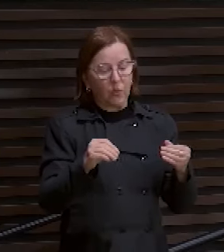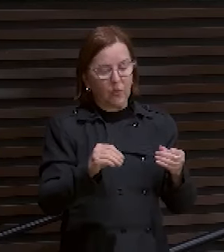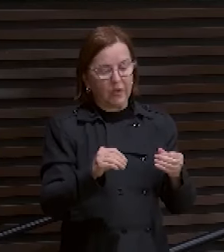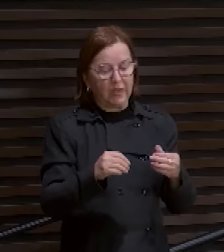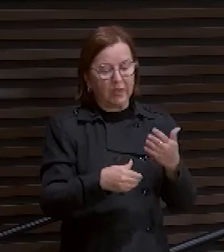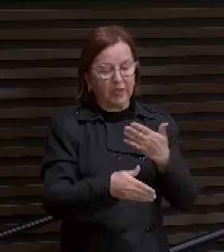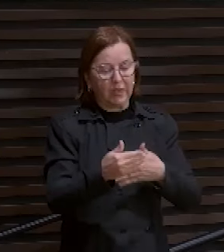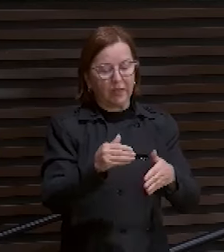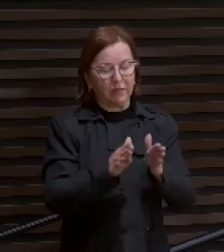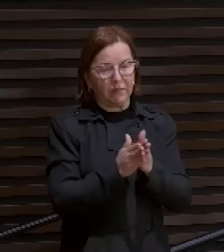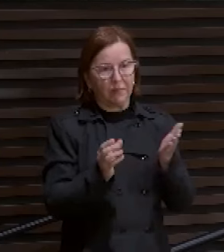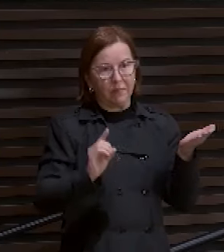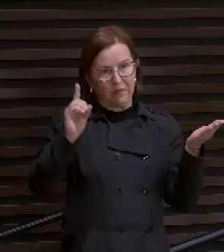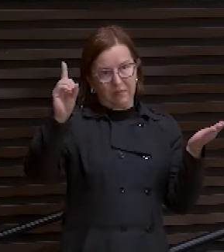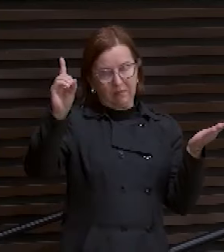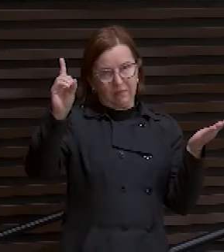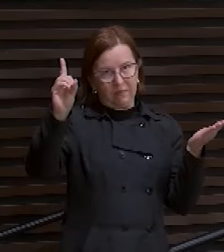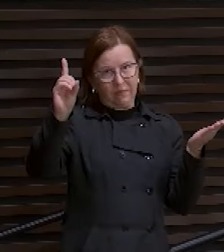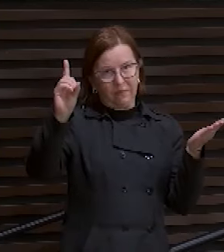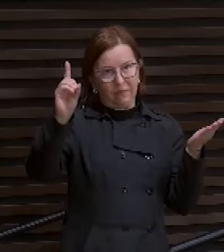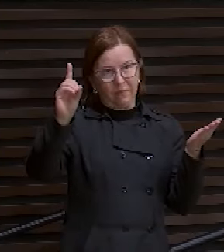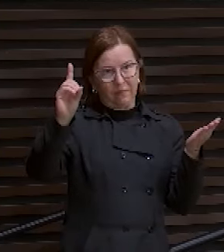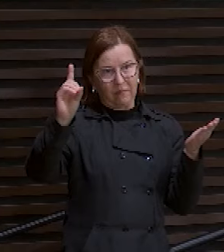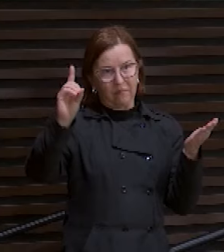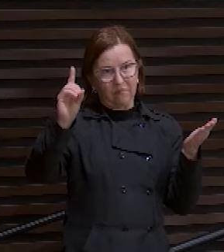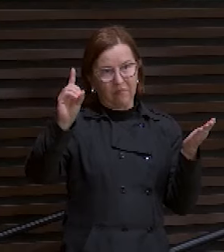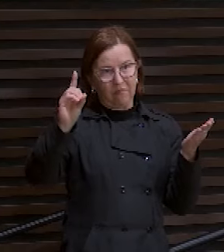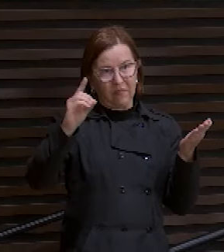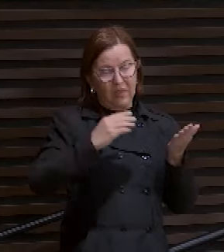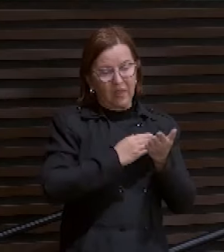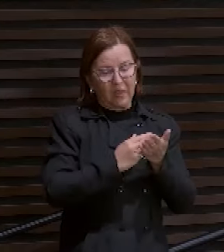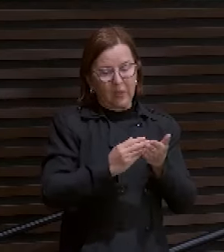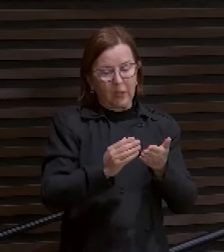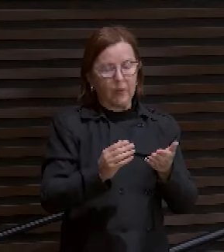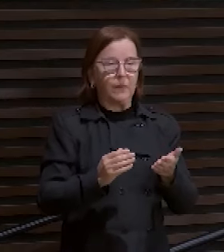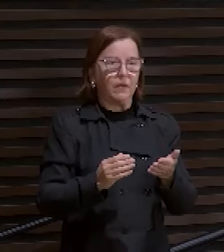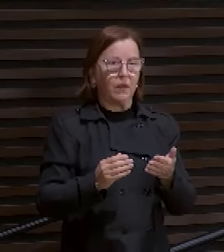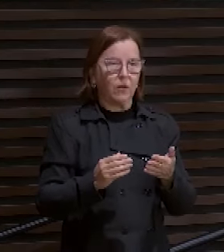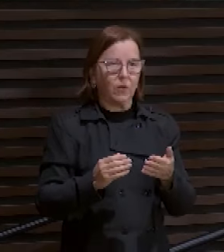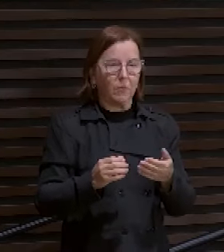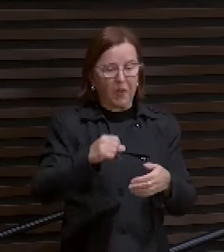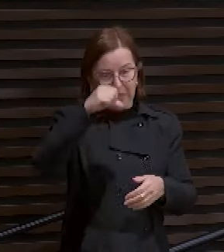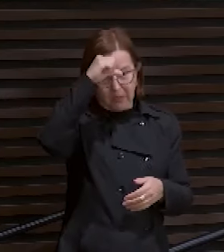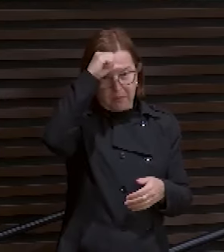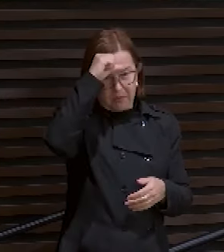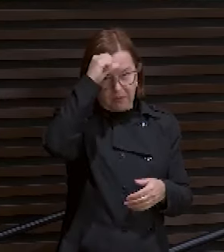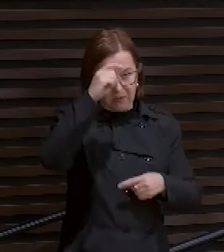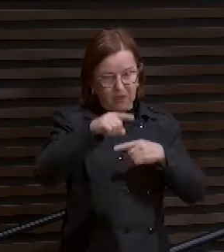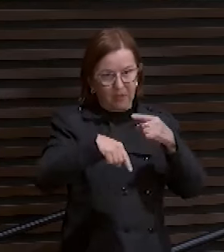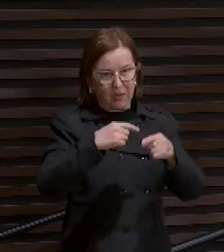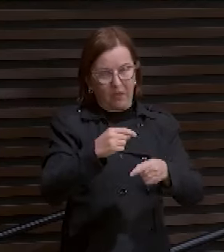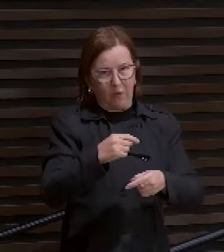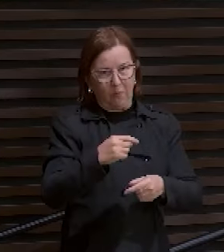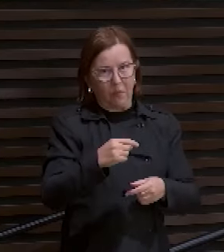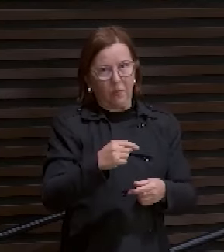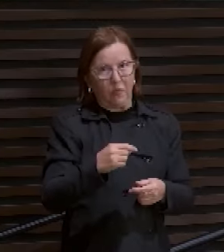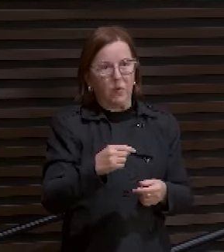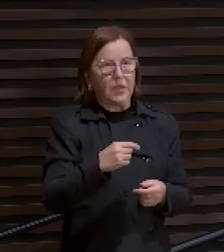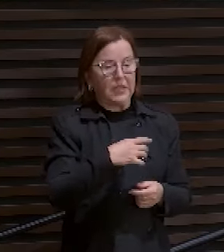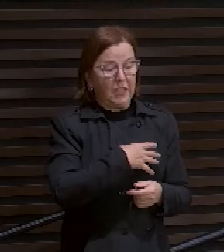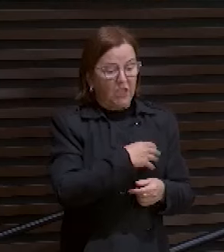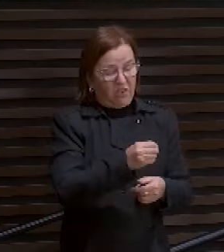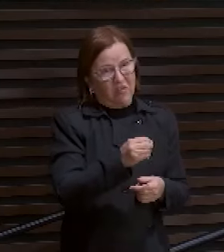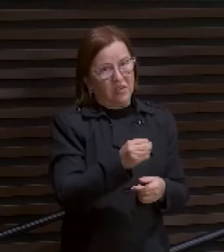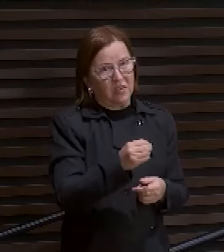ela pode vir para uma depressão. E da depressão para o suicídio. E da